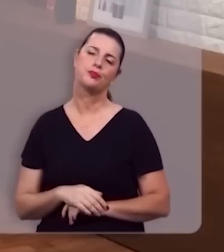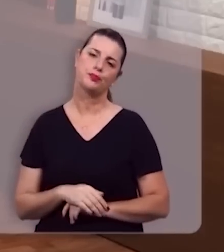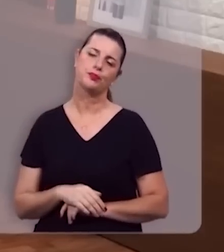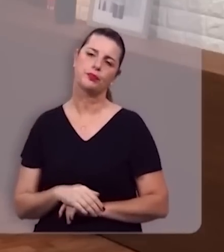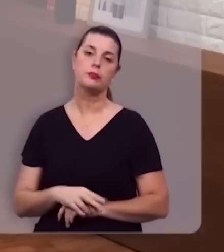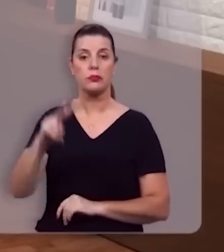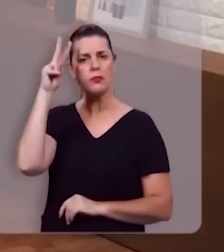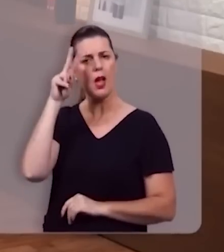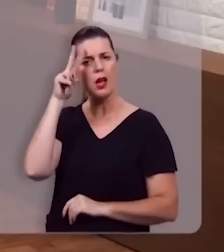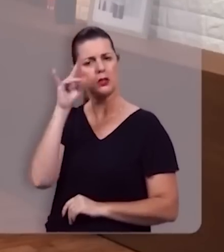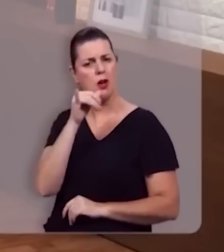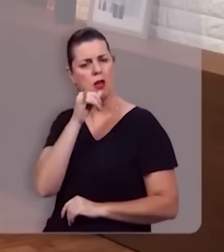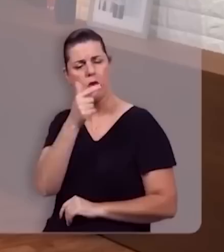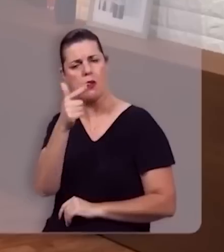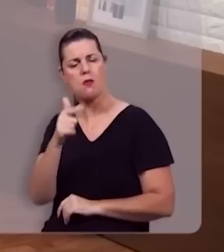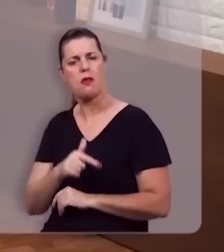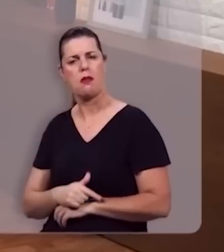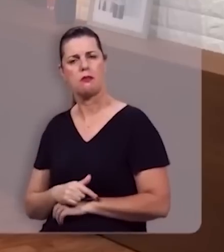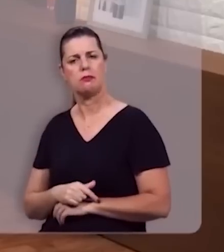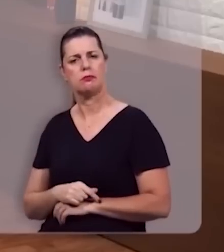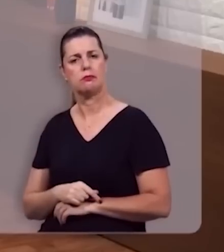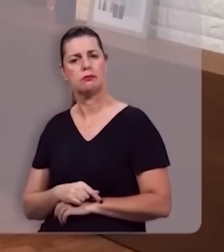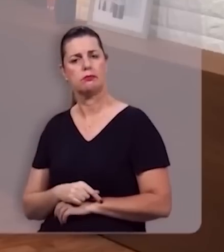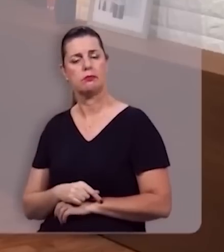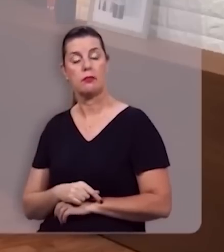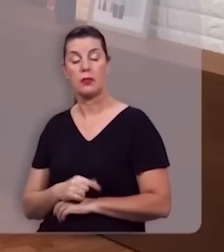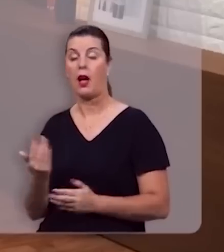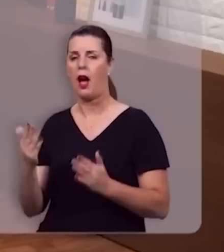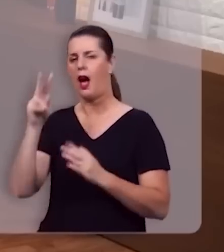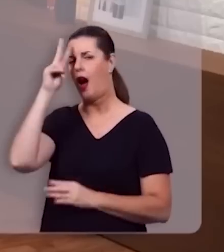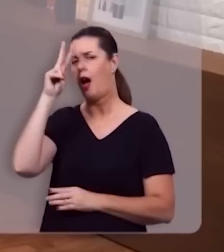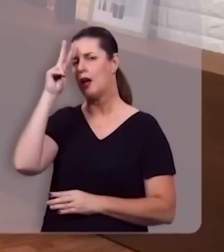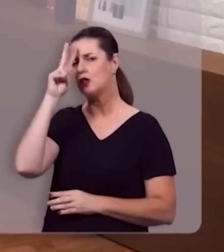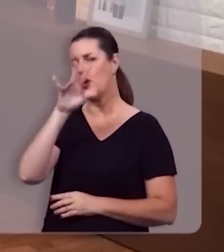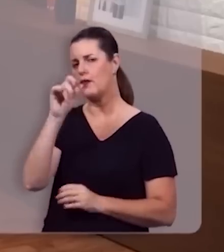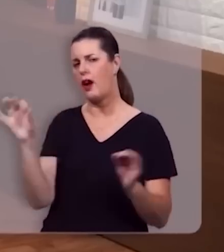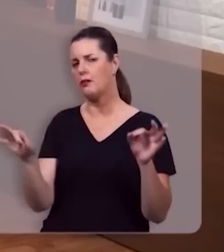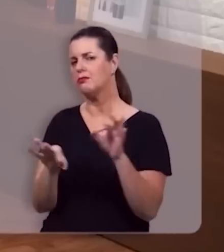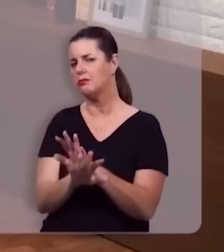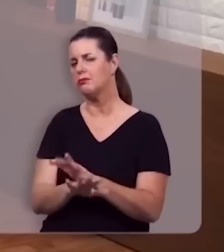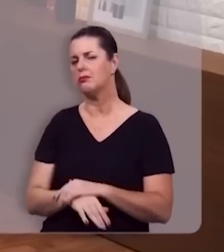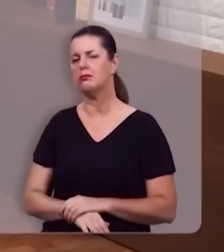A história não está à deriva. A história caminha para a sua consumação.